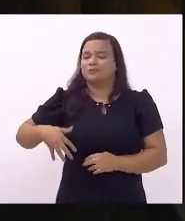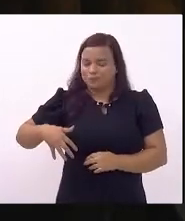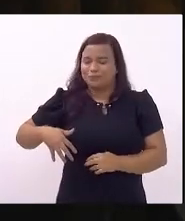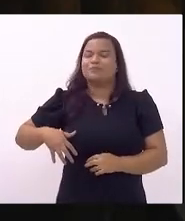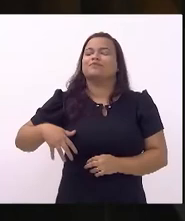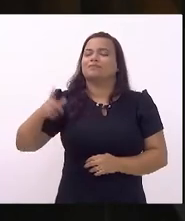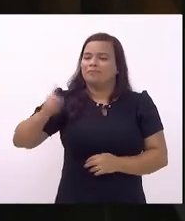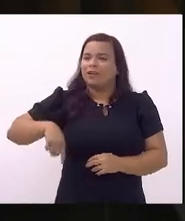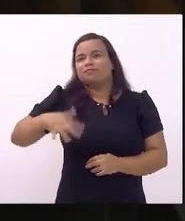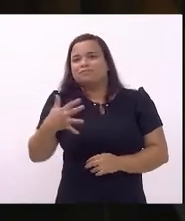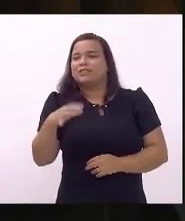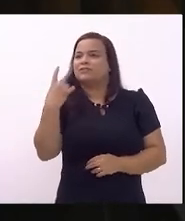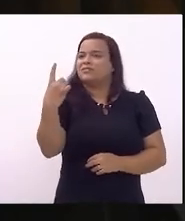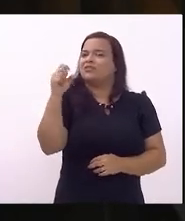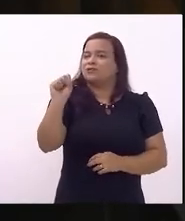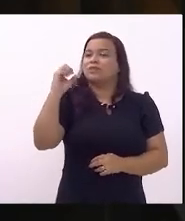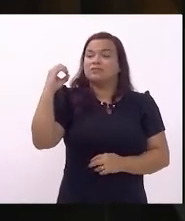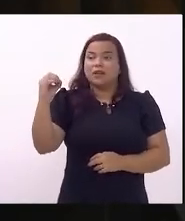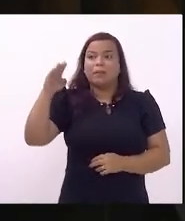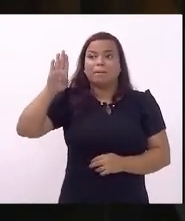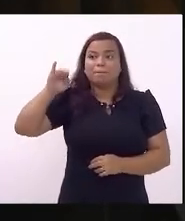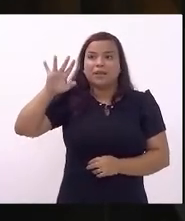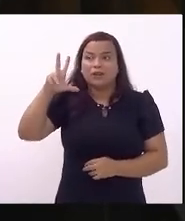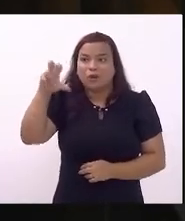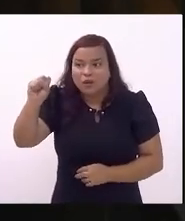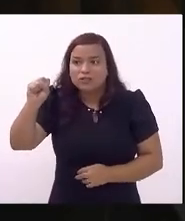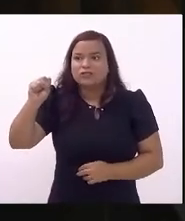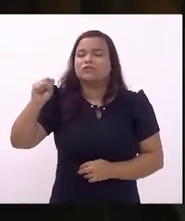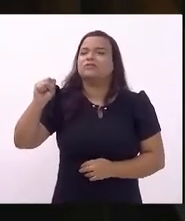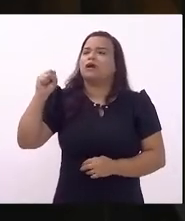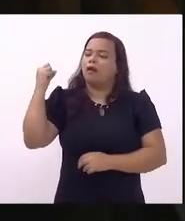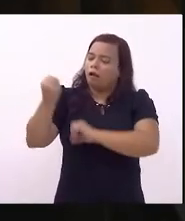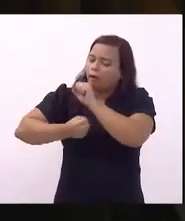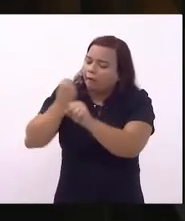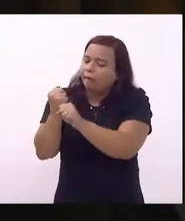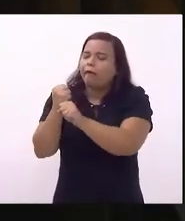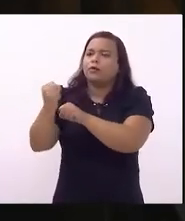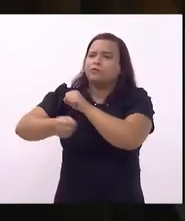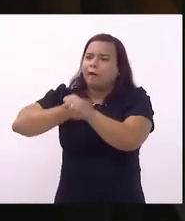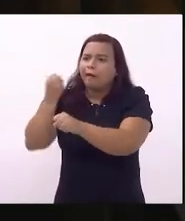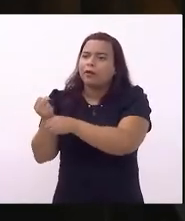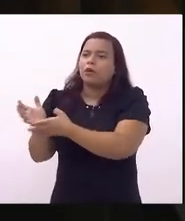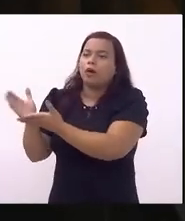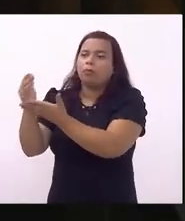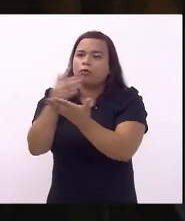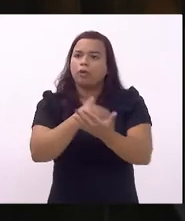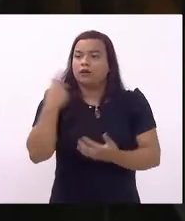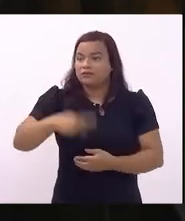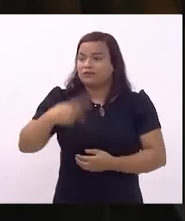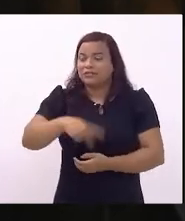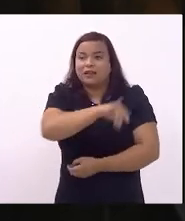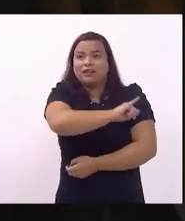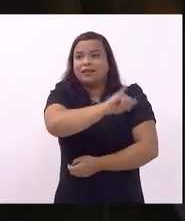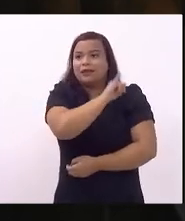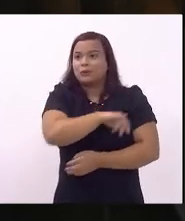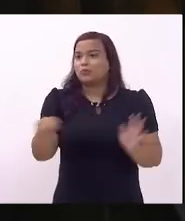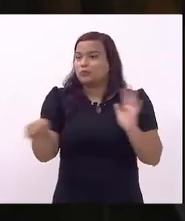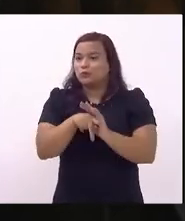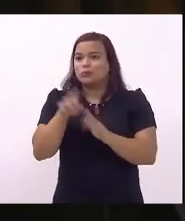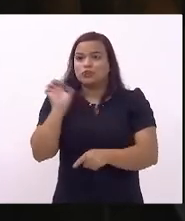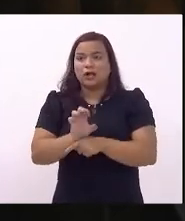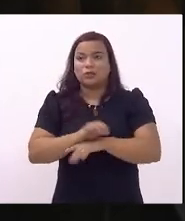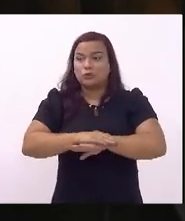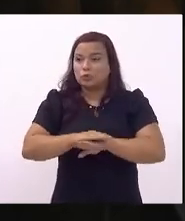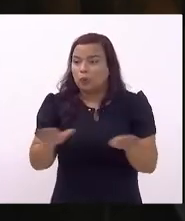180 bilhões de reais é o que a união arrecada por ano no estado no território do estado do Rio de Janeiro desse